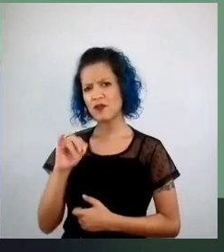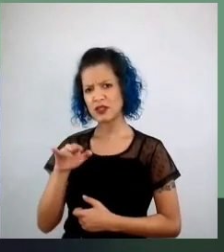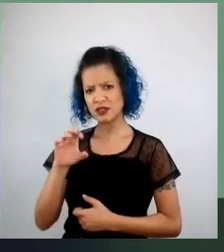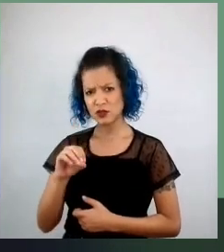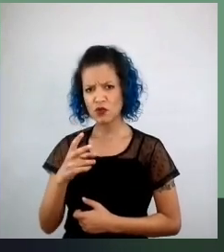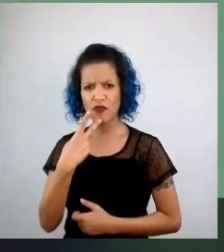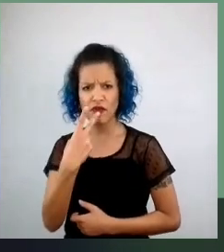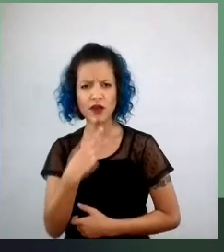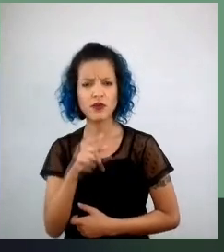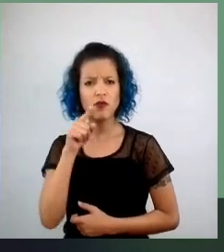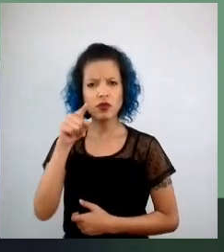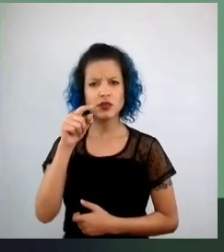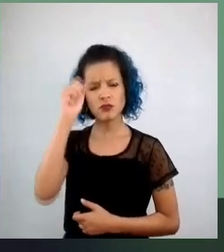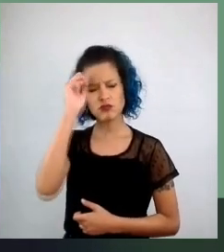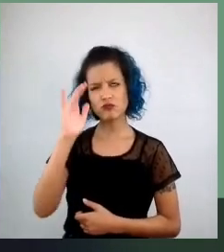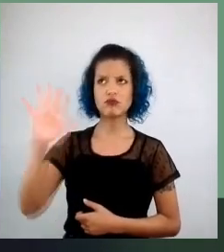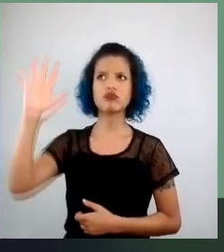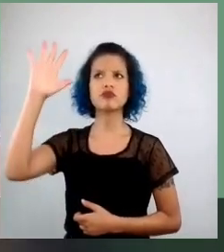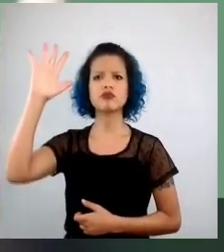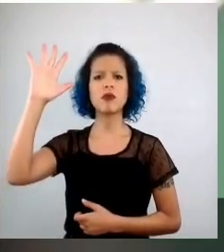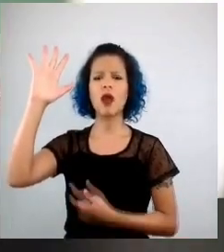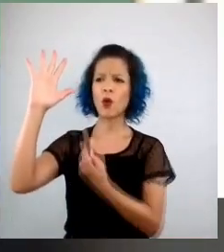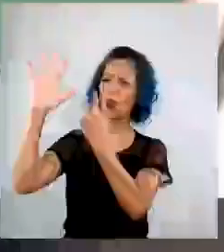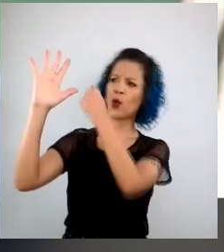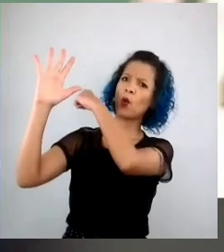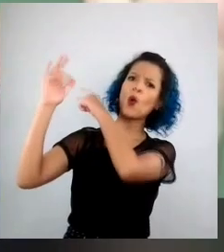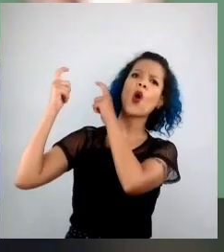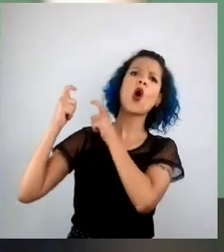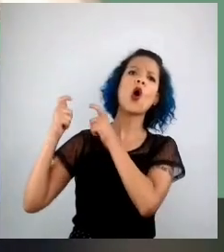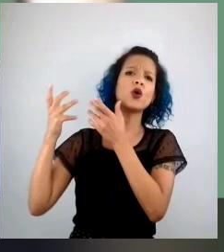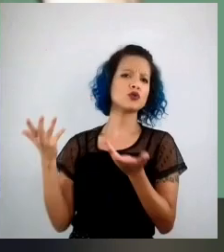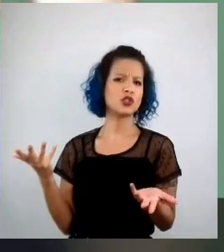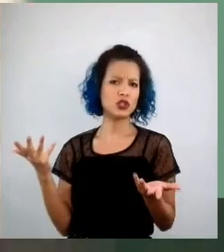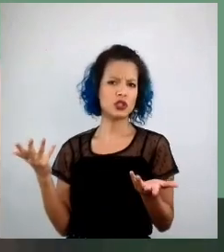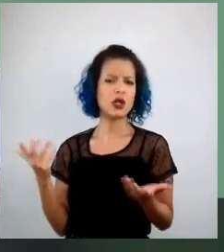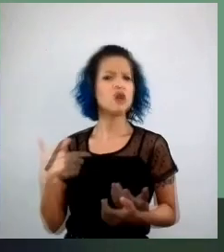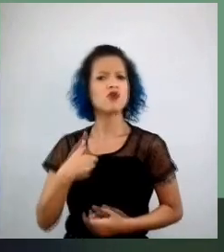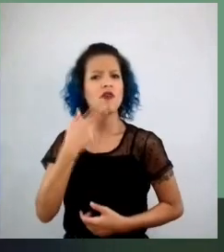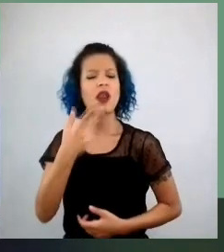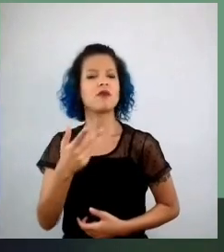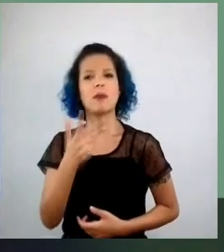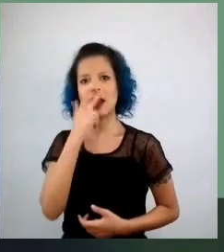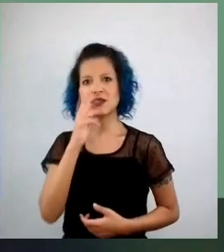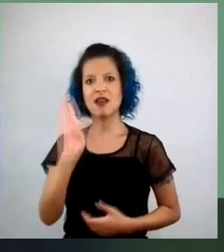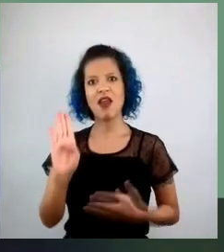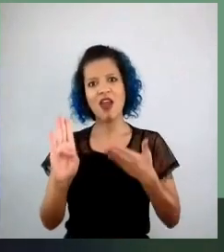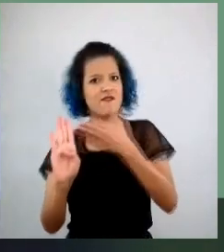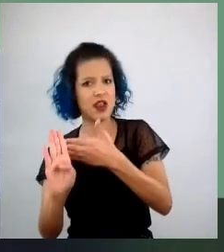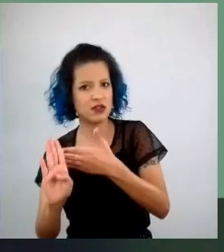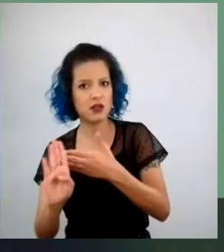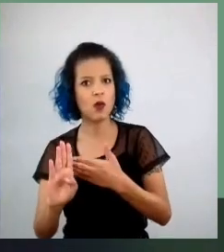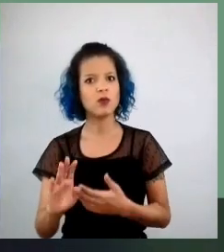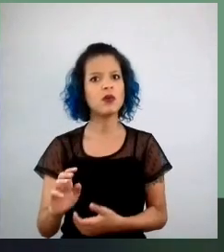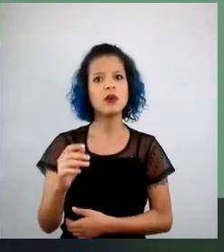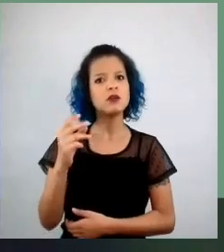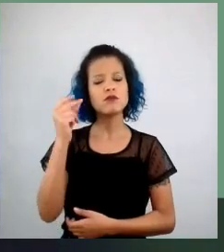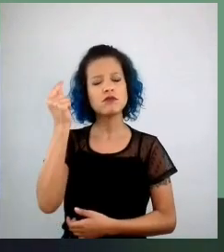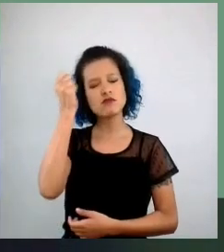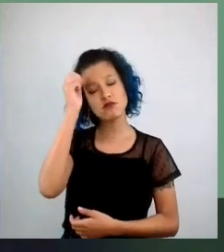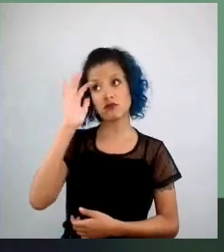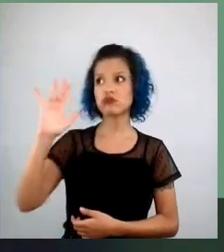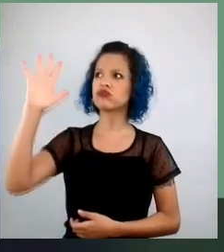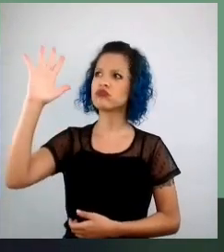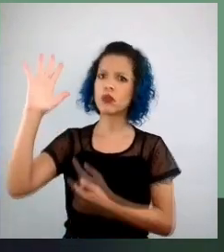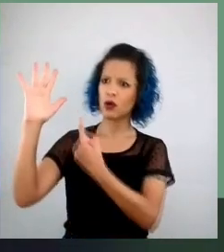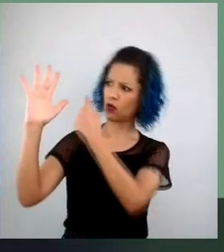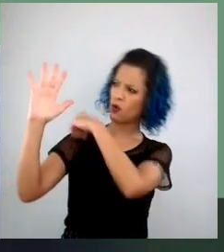pensamentos? Não os pensamentos, assim, das suas referências, o pensamento que aparece na tua cabeça, de onde ele vem, e eu estou dedicada a